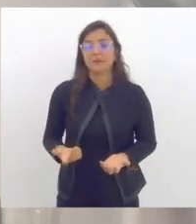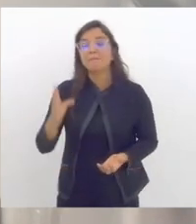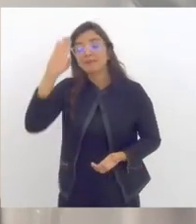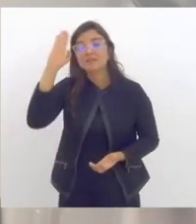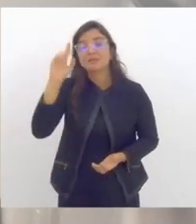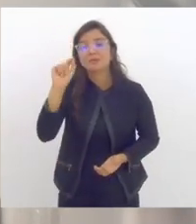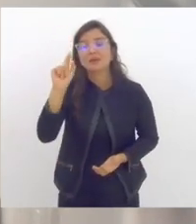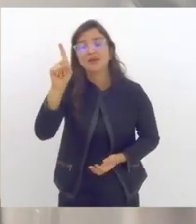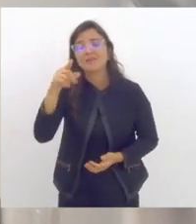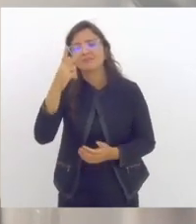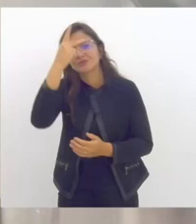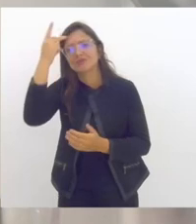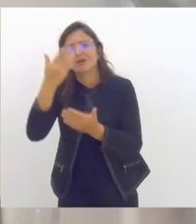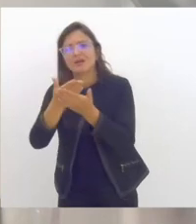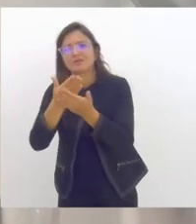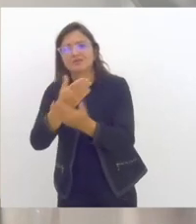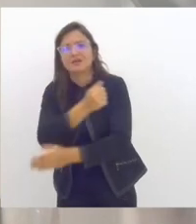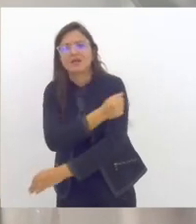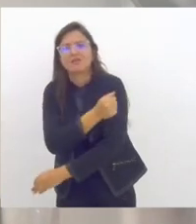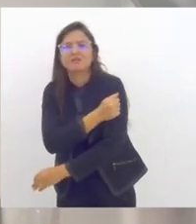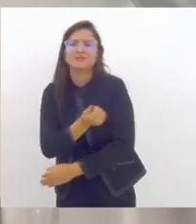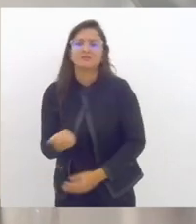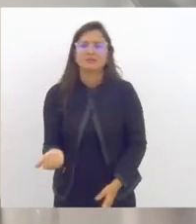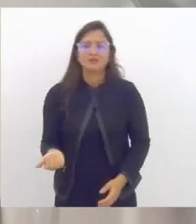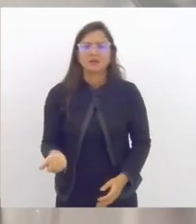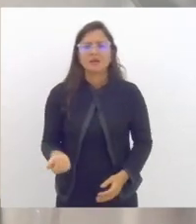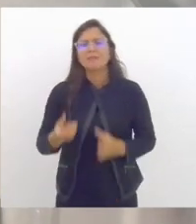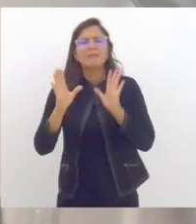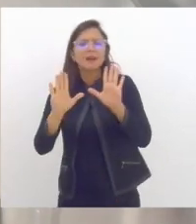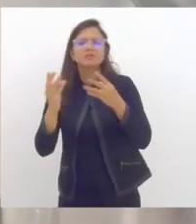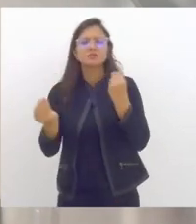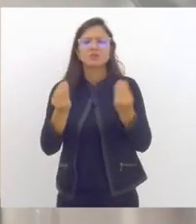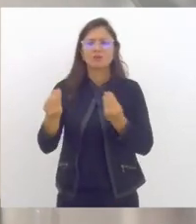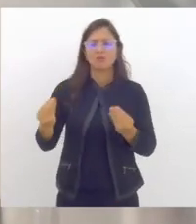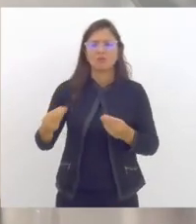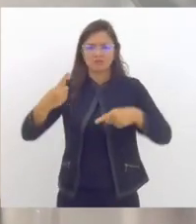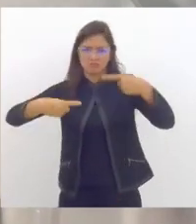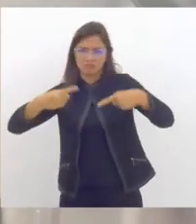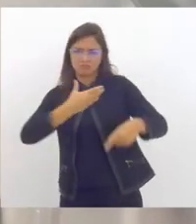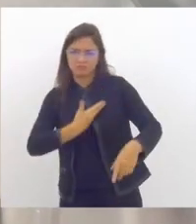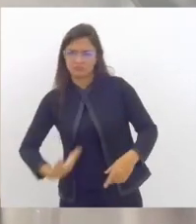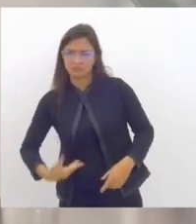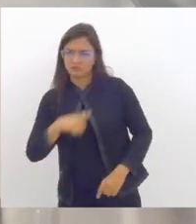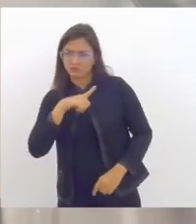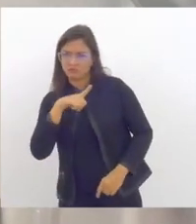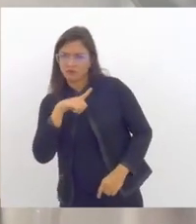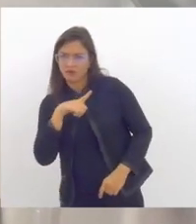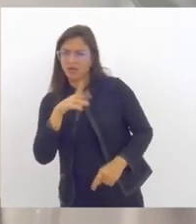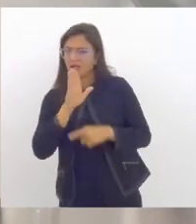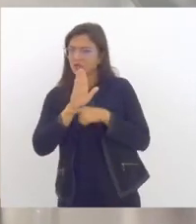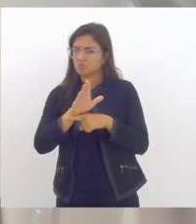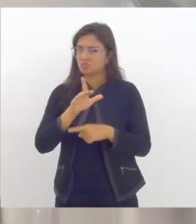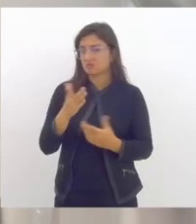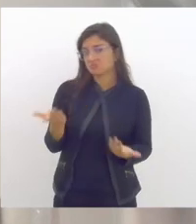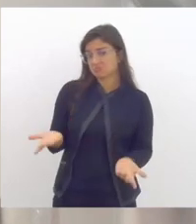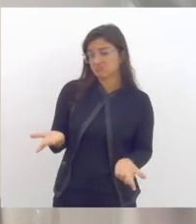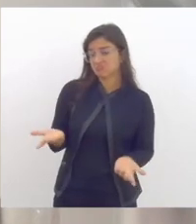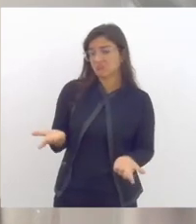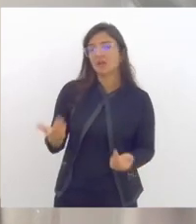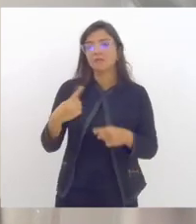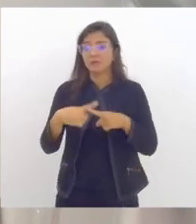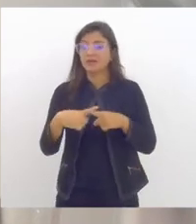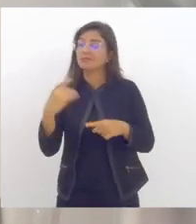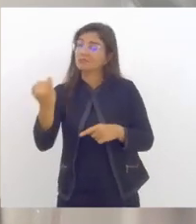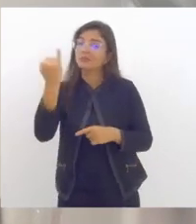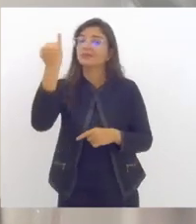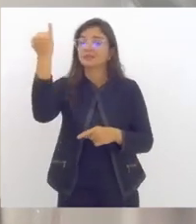nossos estudantes, como estão funcionando as diferentes políticas públicas que devem agir de forma integrada para garantir a atenção